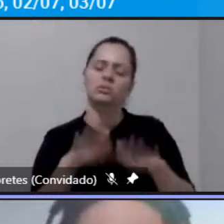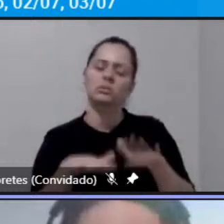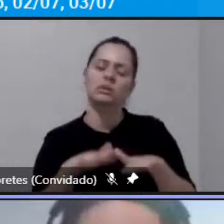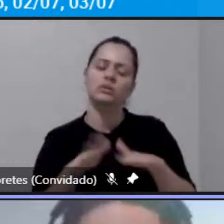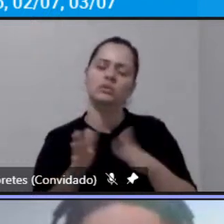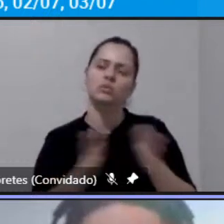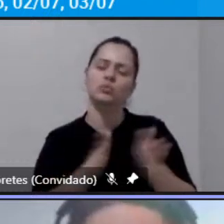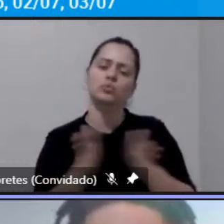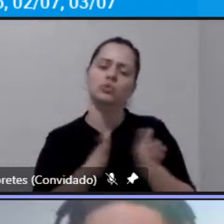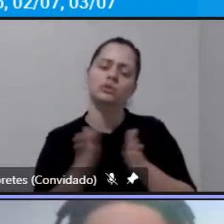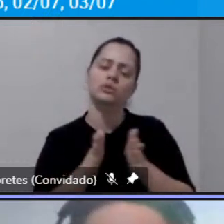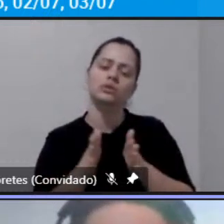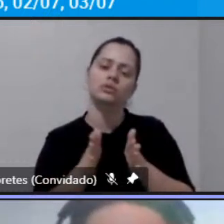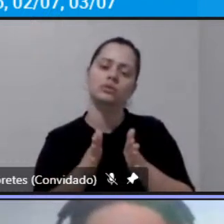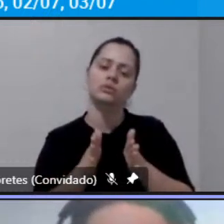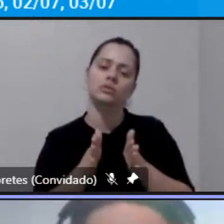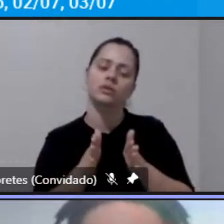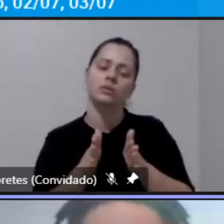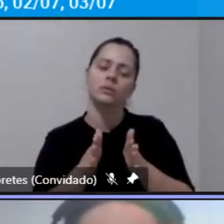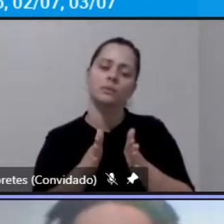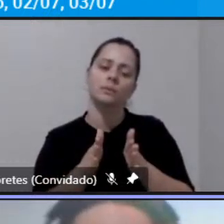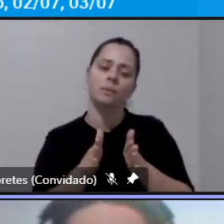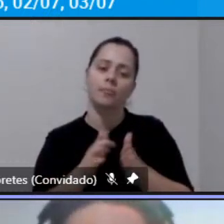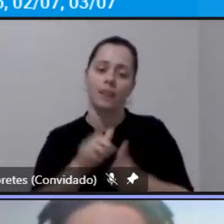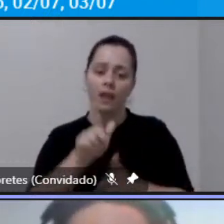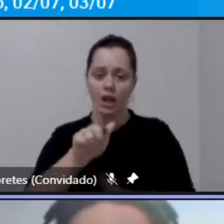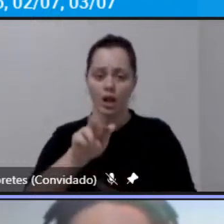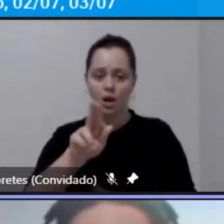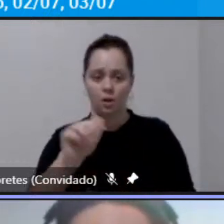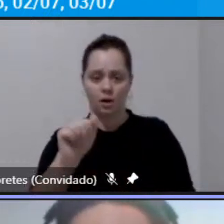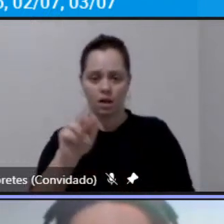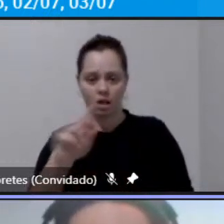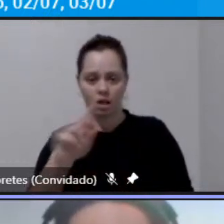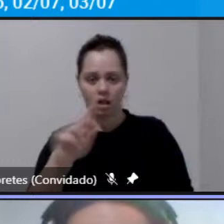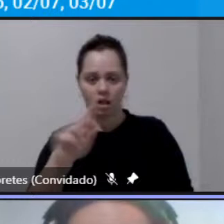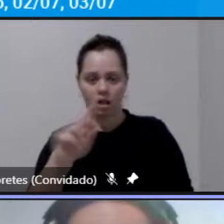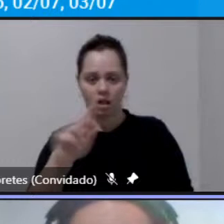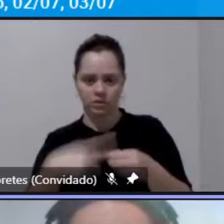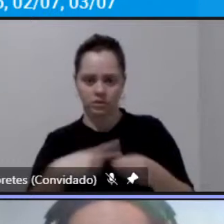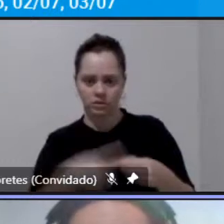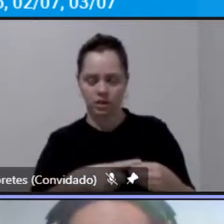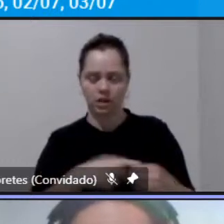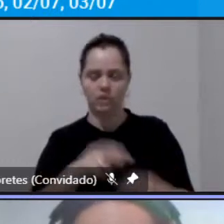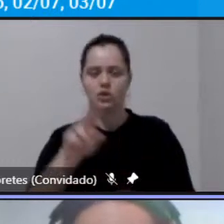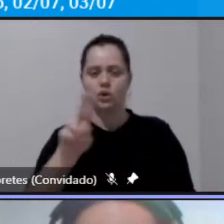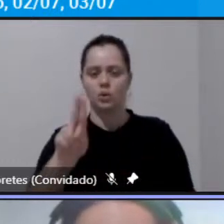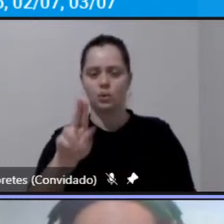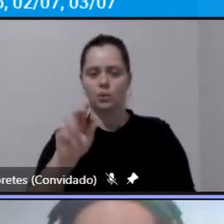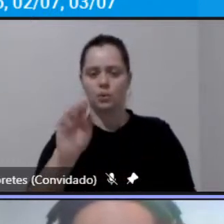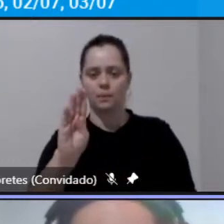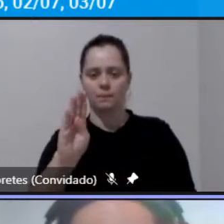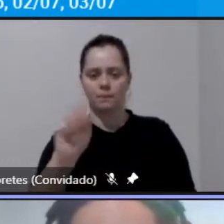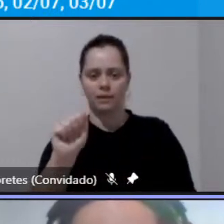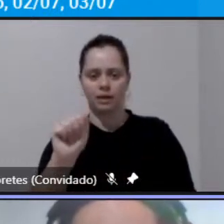desculpa entre Guará e São José e Iubatuba Itaubaté